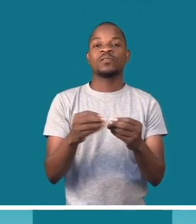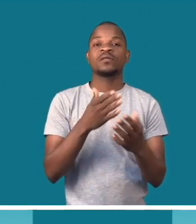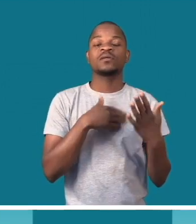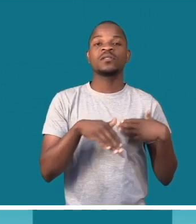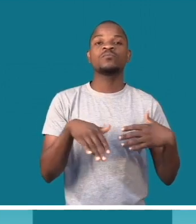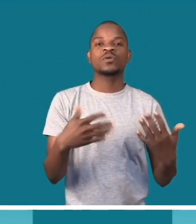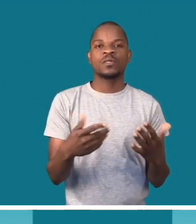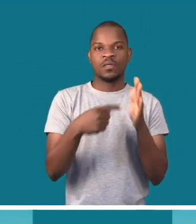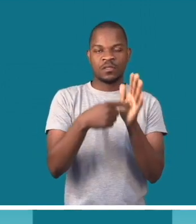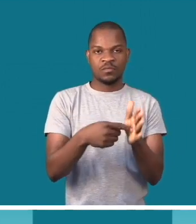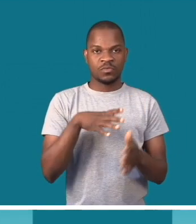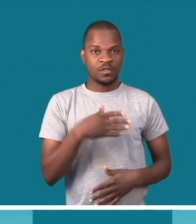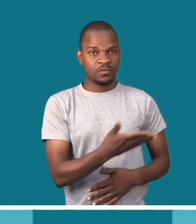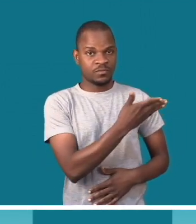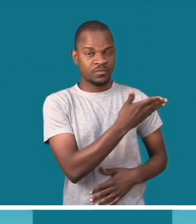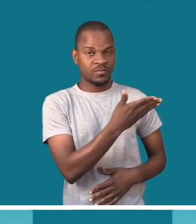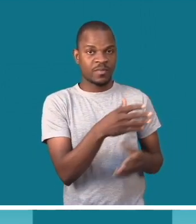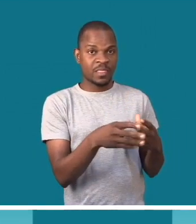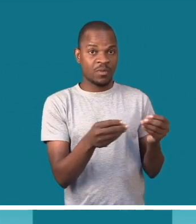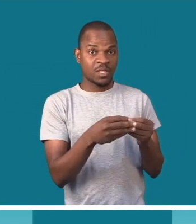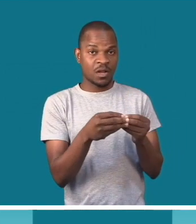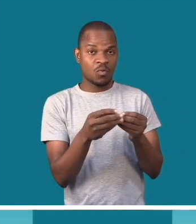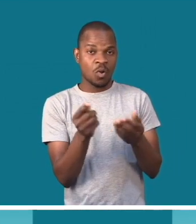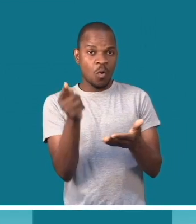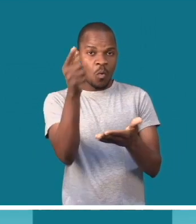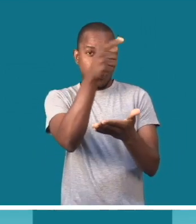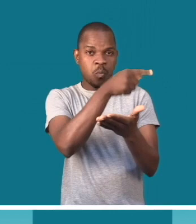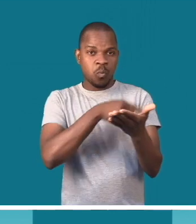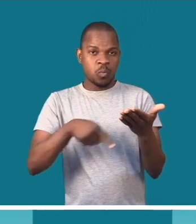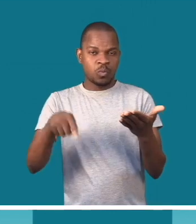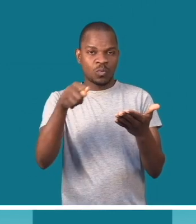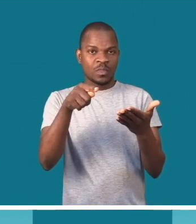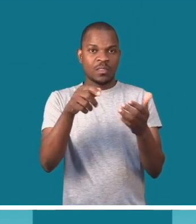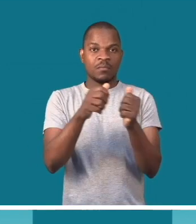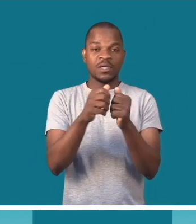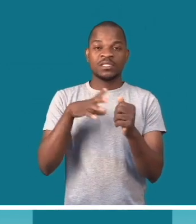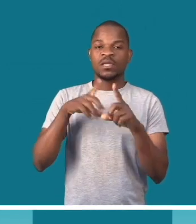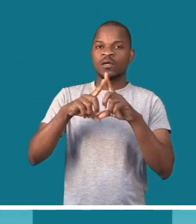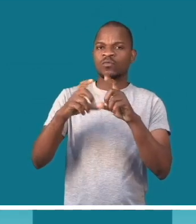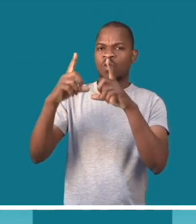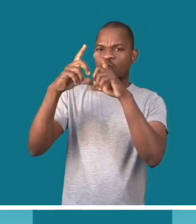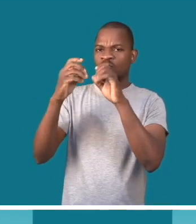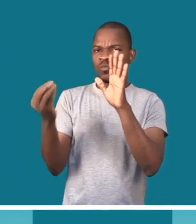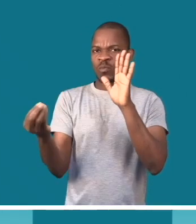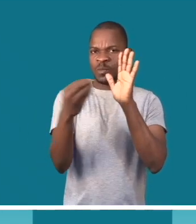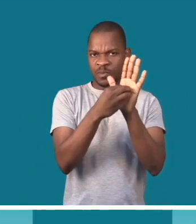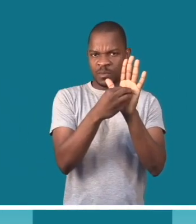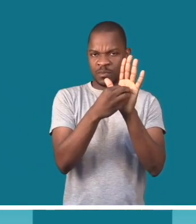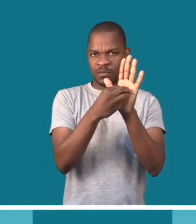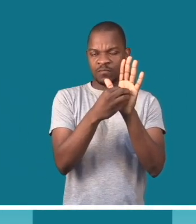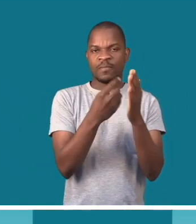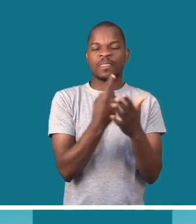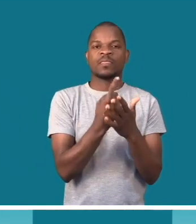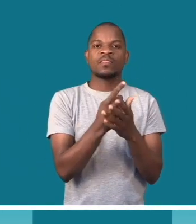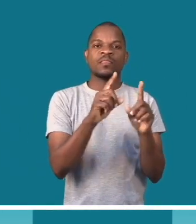do objeto que nós queremos. Por exemplo, aqui temos um objeto circular. Mas, para este caso, como quadro, temos